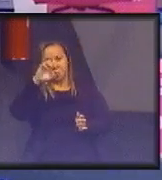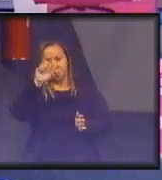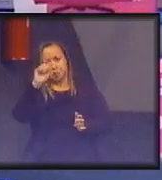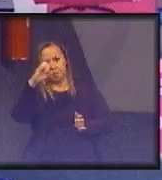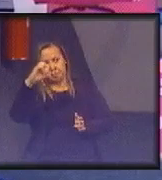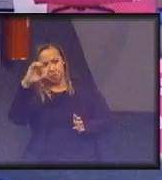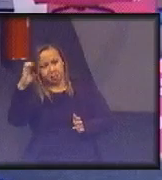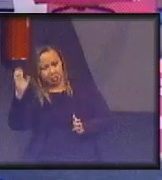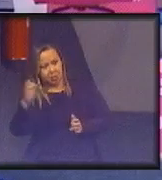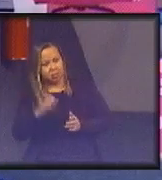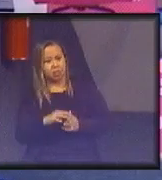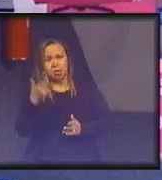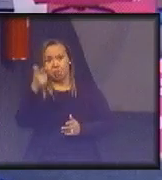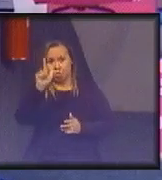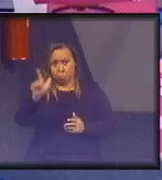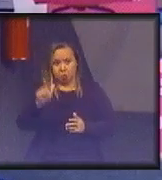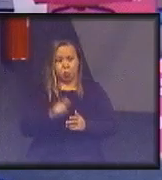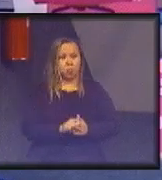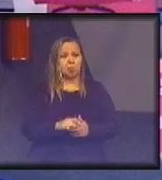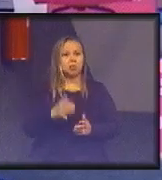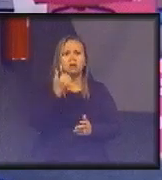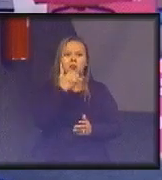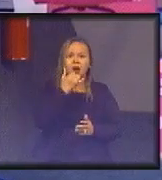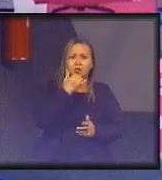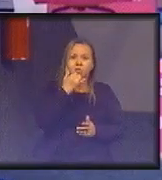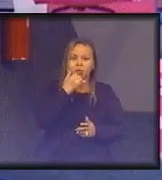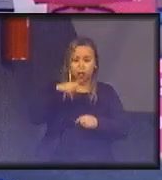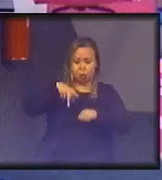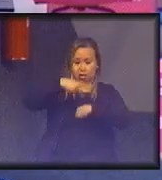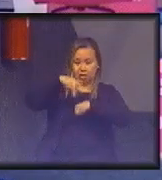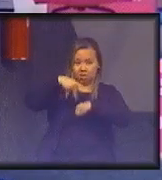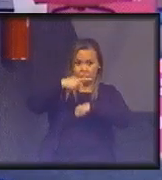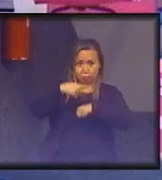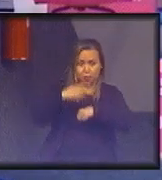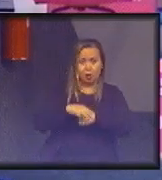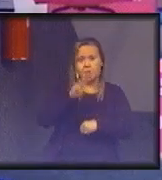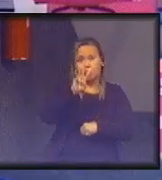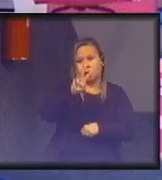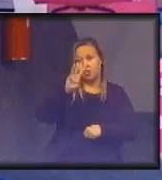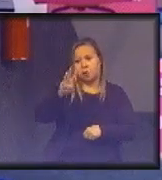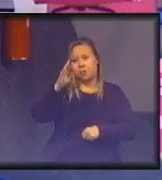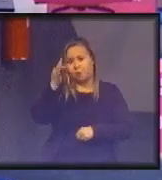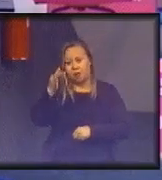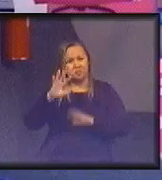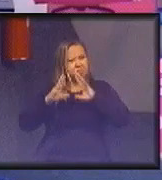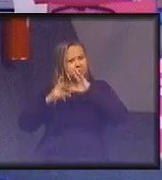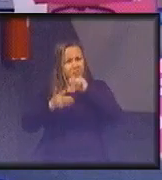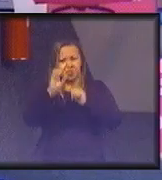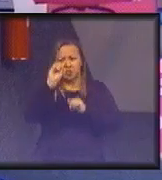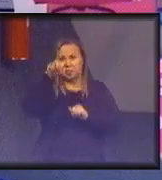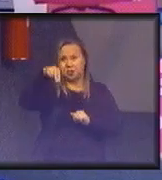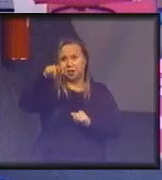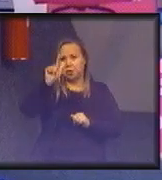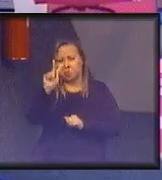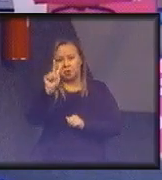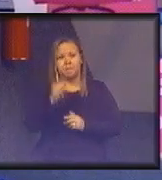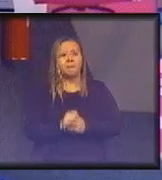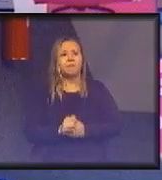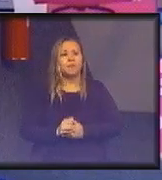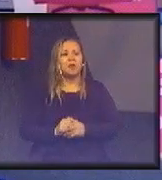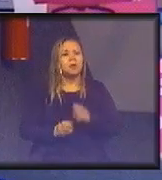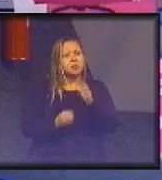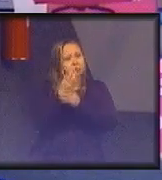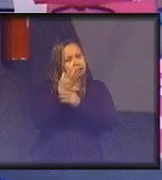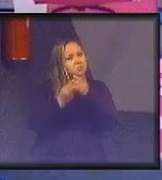nos direitos humanos, e assim por diante. WWF, todas essas ONGs, praticamente estão